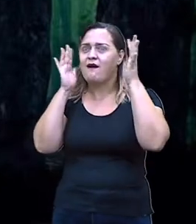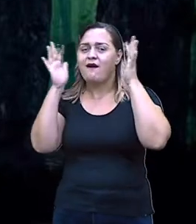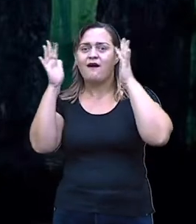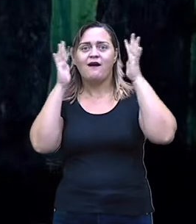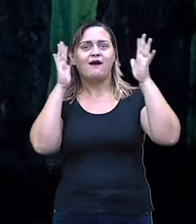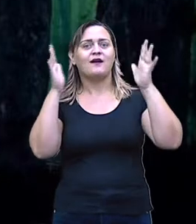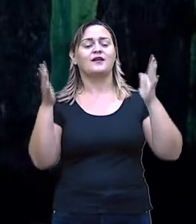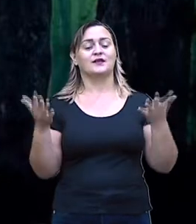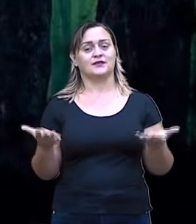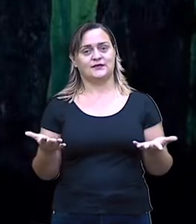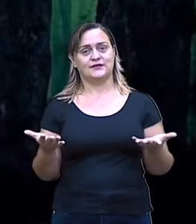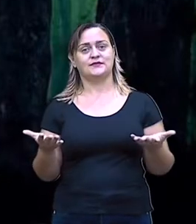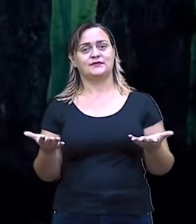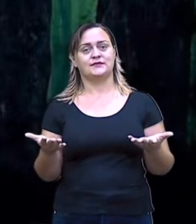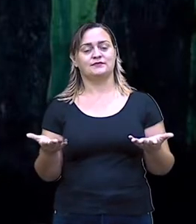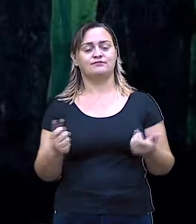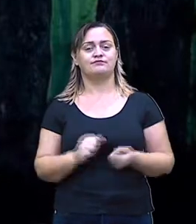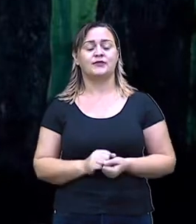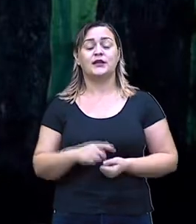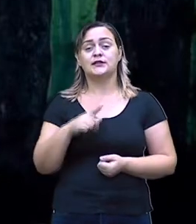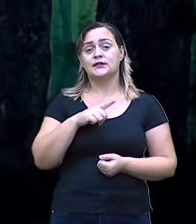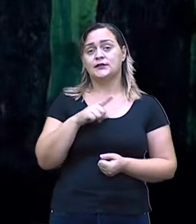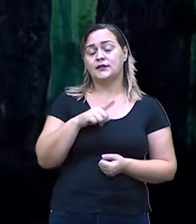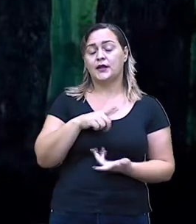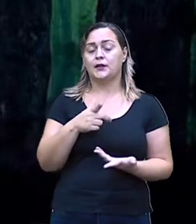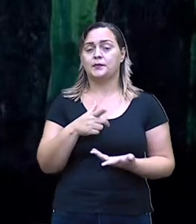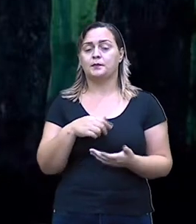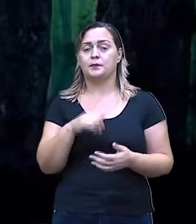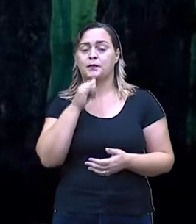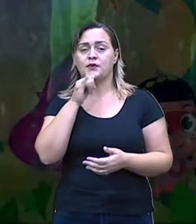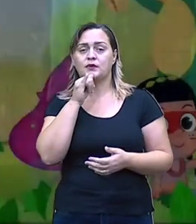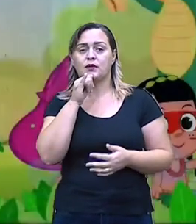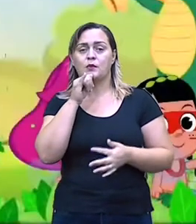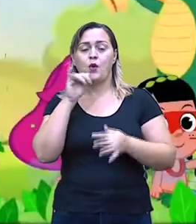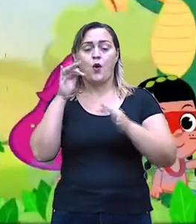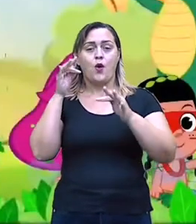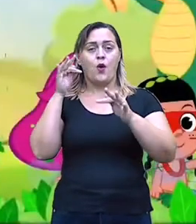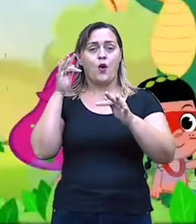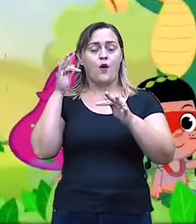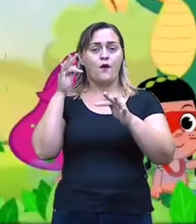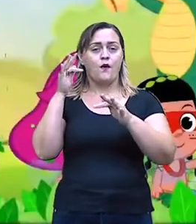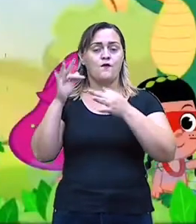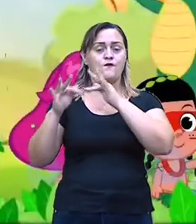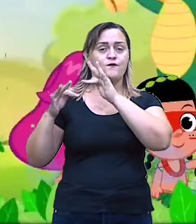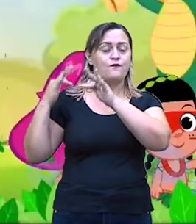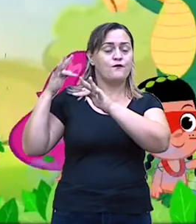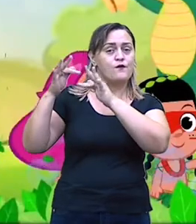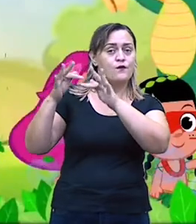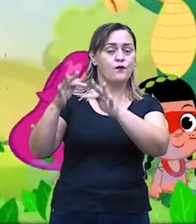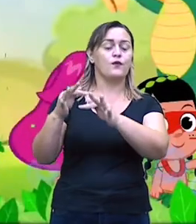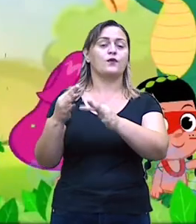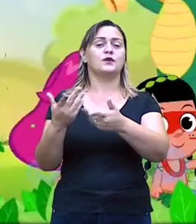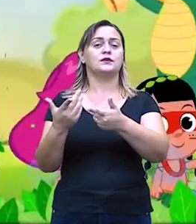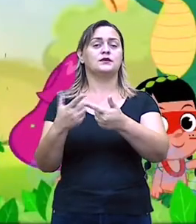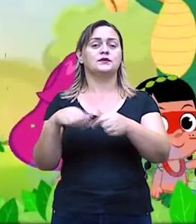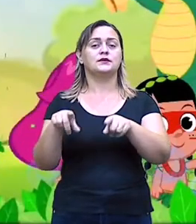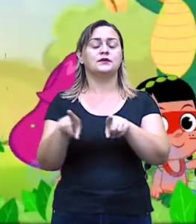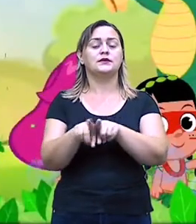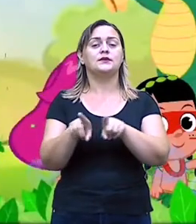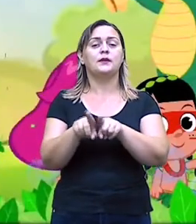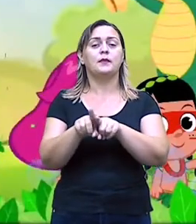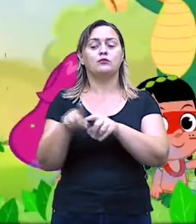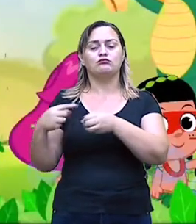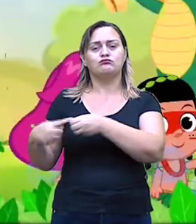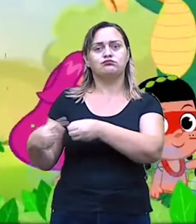classificadas como folclóricas e urbanas. Isso! Aqui já estamos esclarecendo aí, então, sobre tipos de